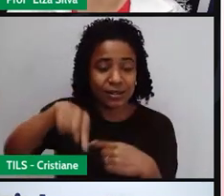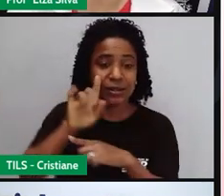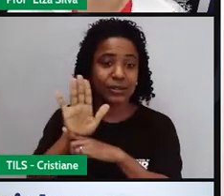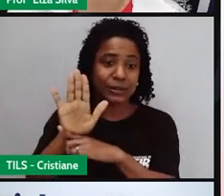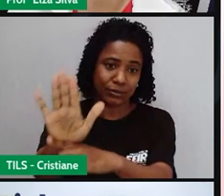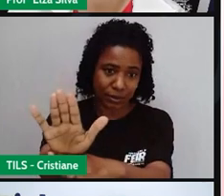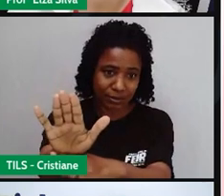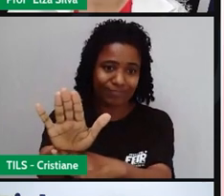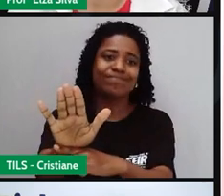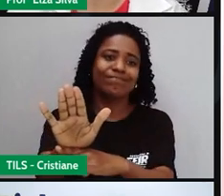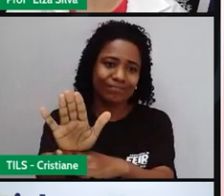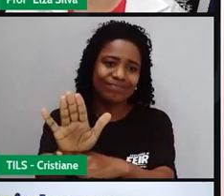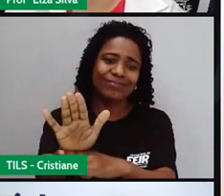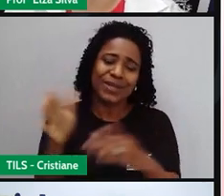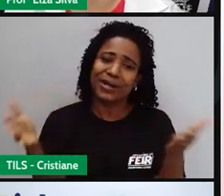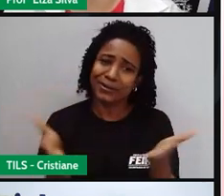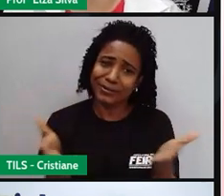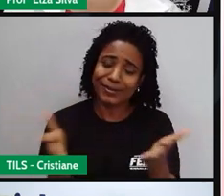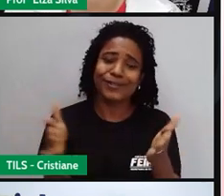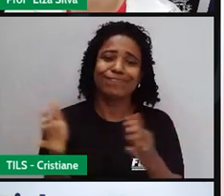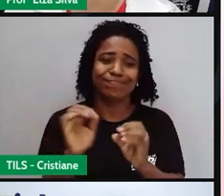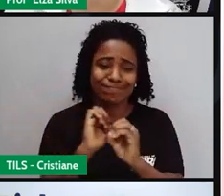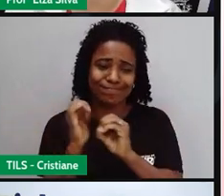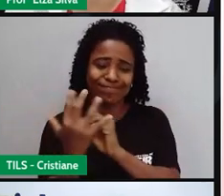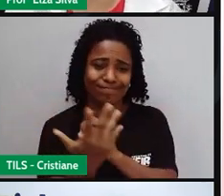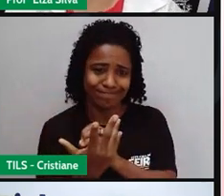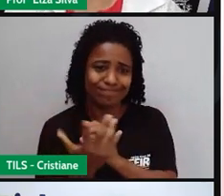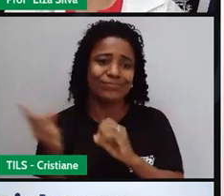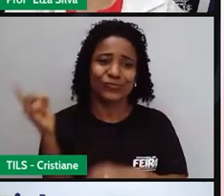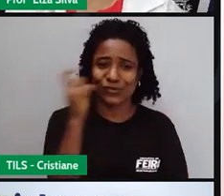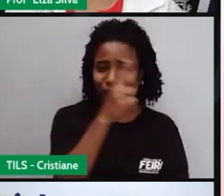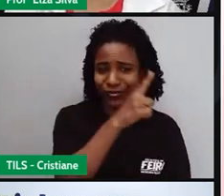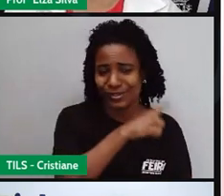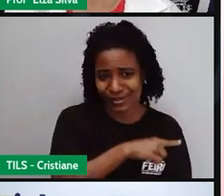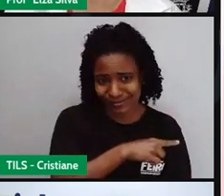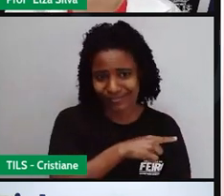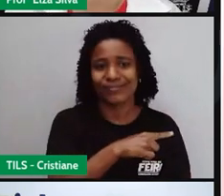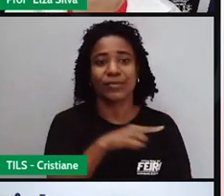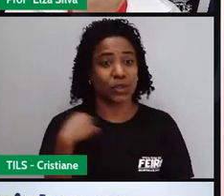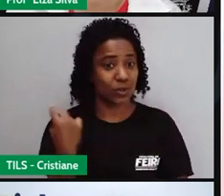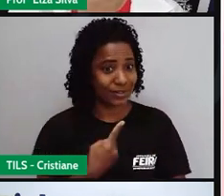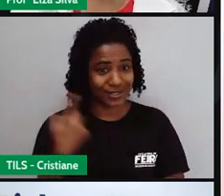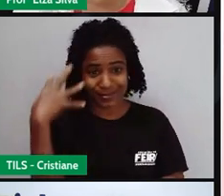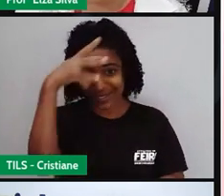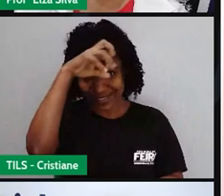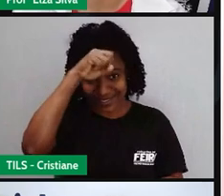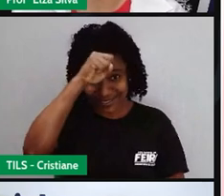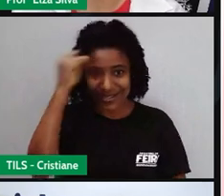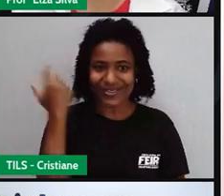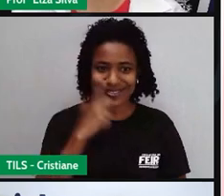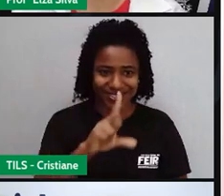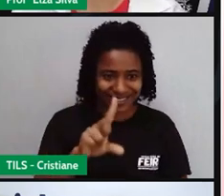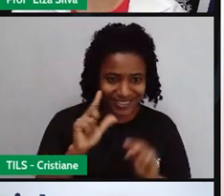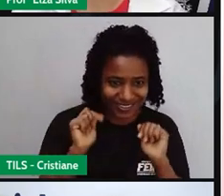a gente possa sair desse momento com muito sucesso. Principalmente na aprendizagem. Ok?